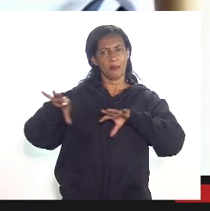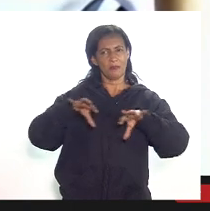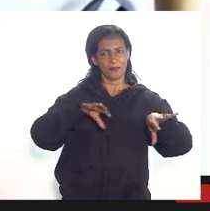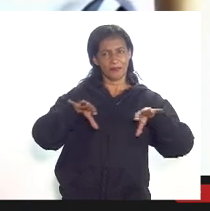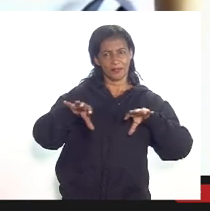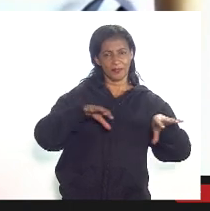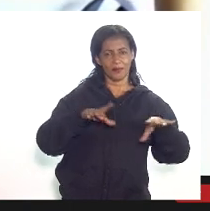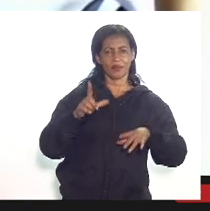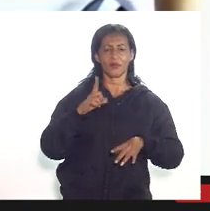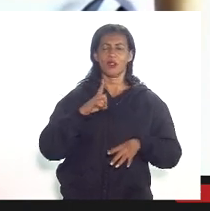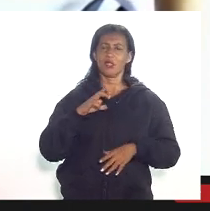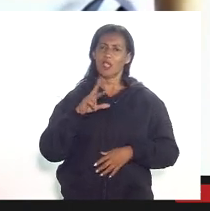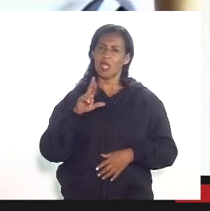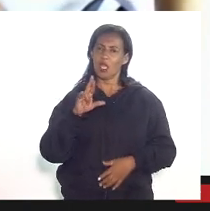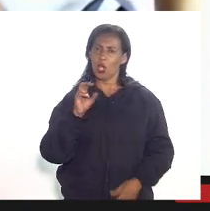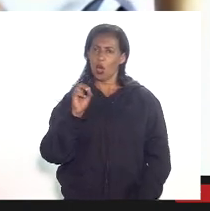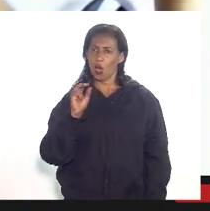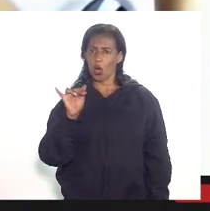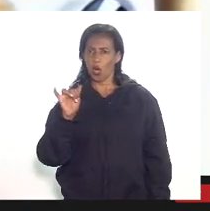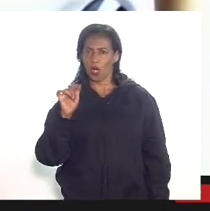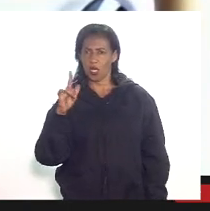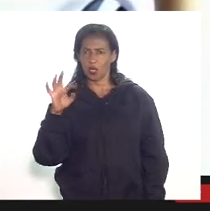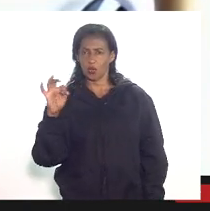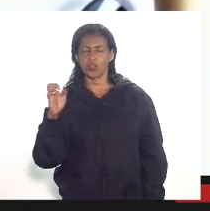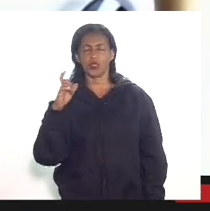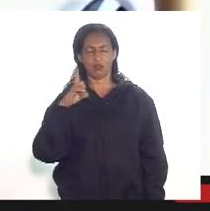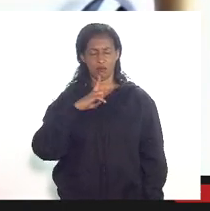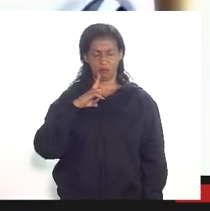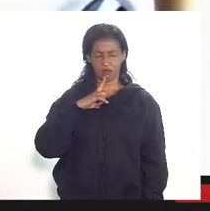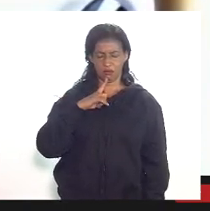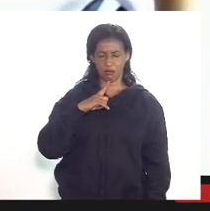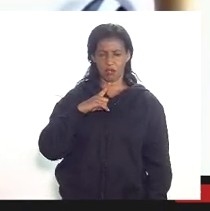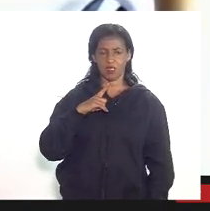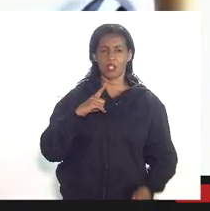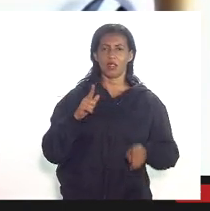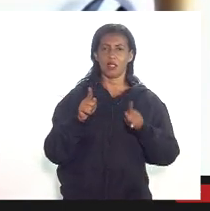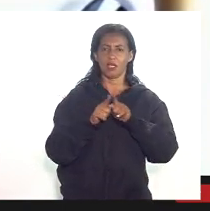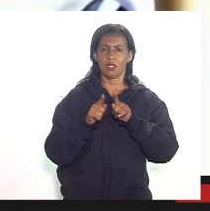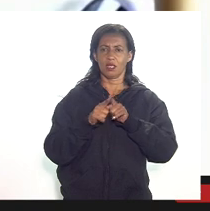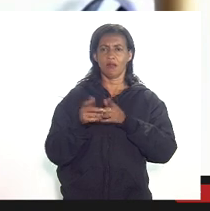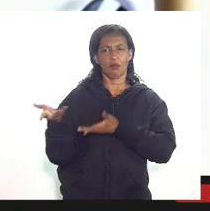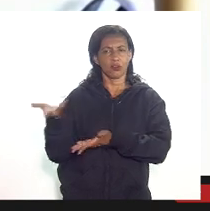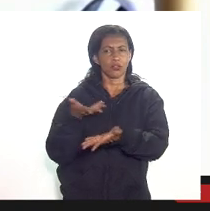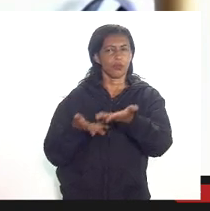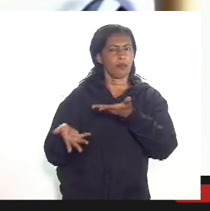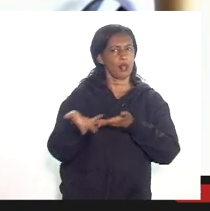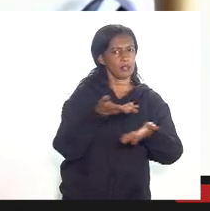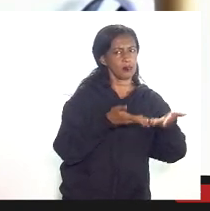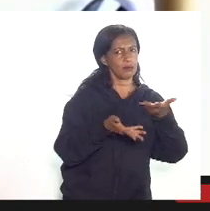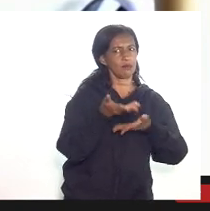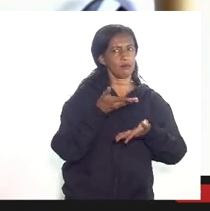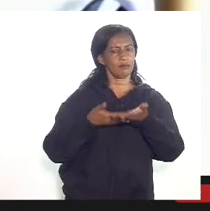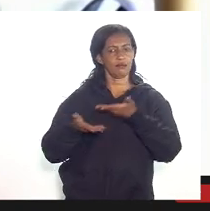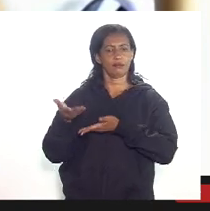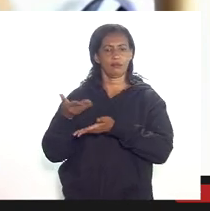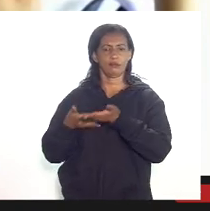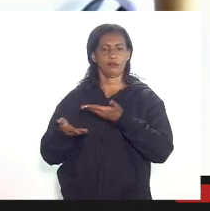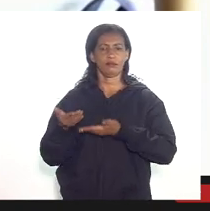incidência de royalties e tem incidência nas participações que